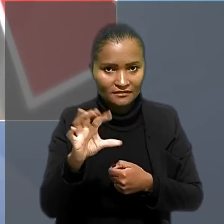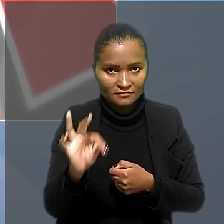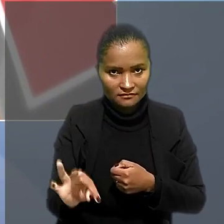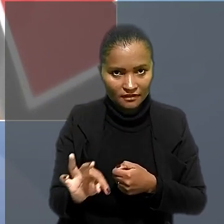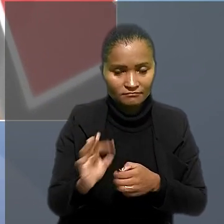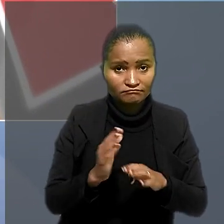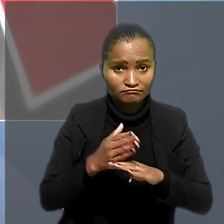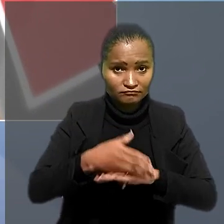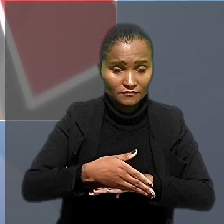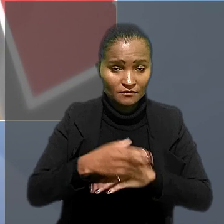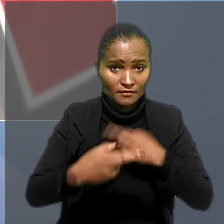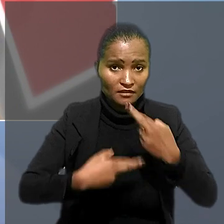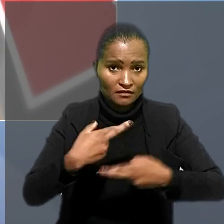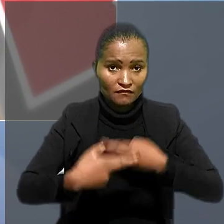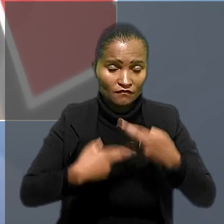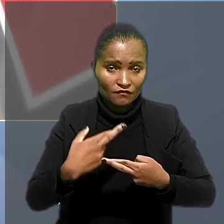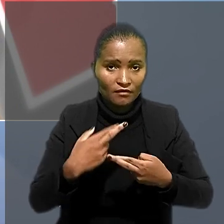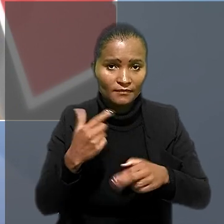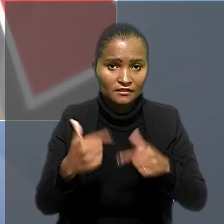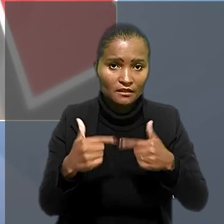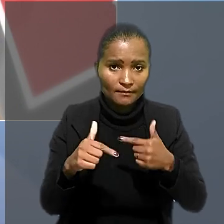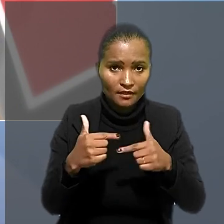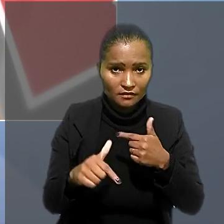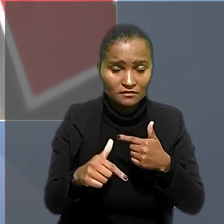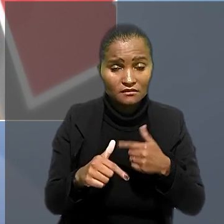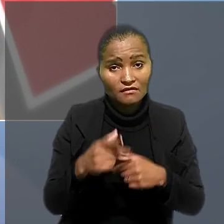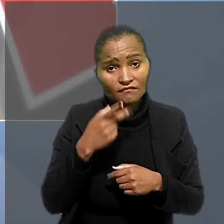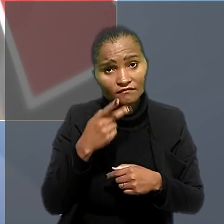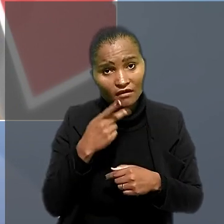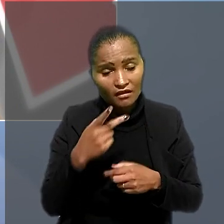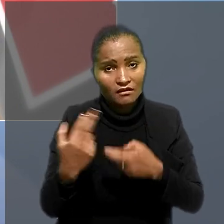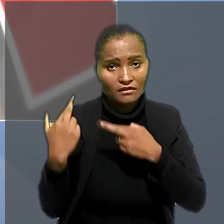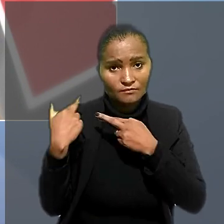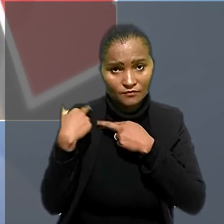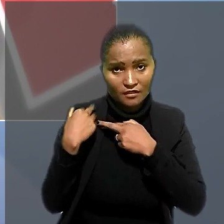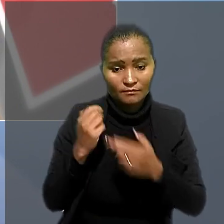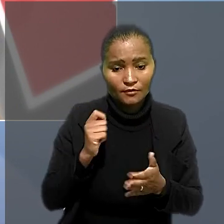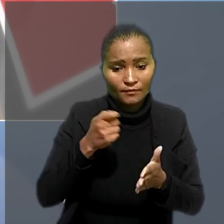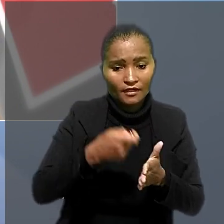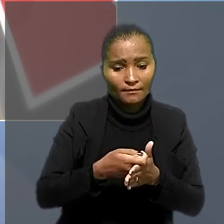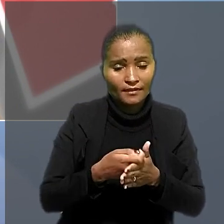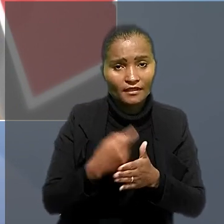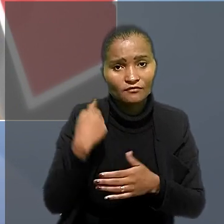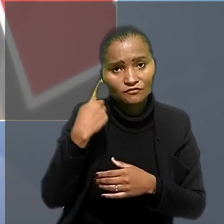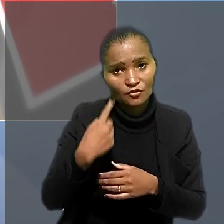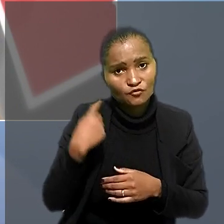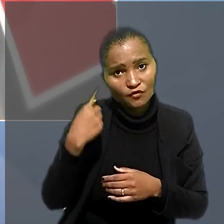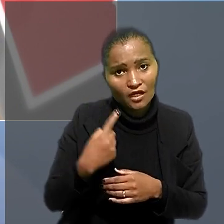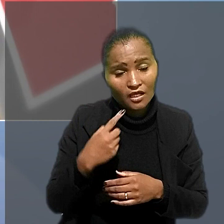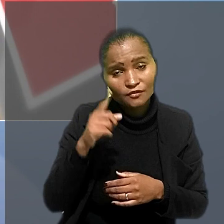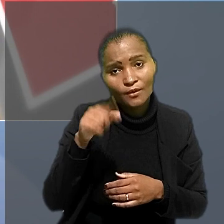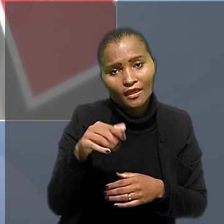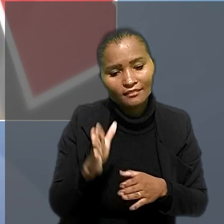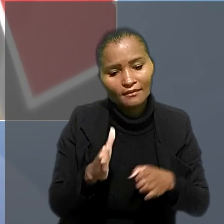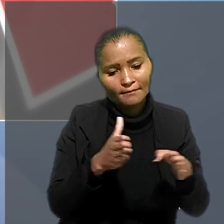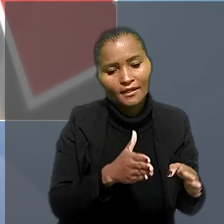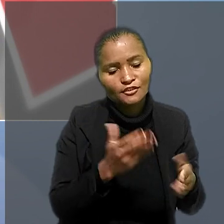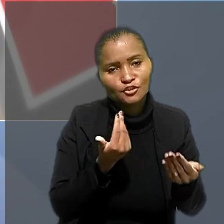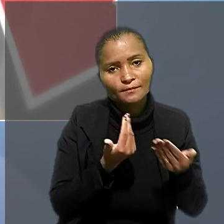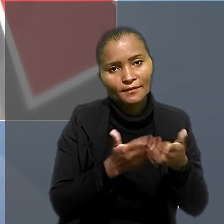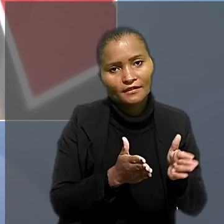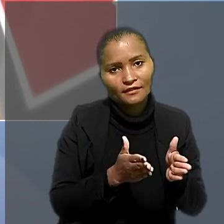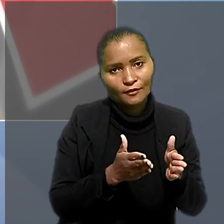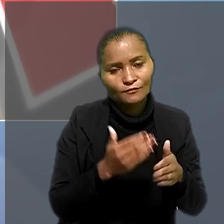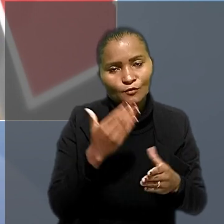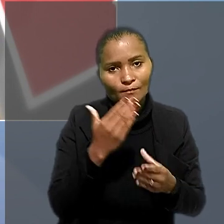introduzido pela Reforma Trabalhista. O dispositivo diz que a responsabilidade pelo pagamento dos honorários é da parte que perdeu o